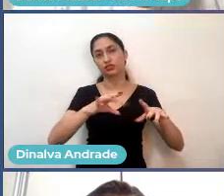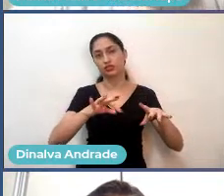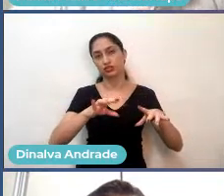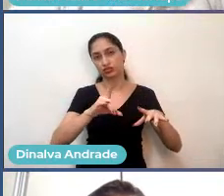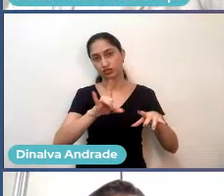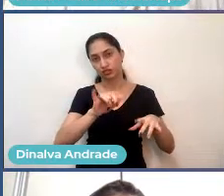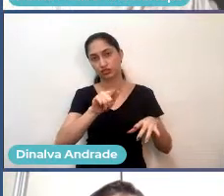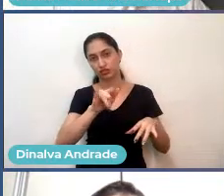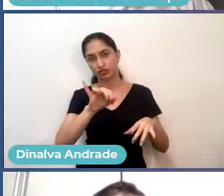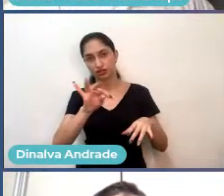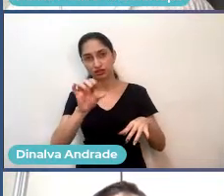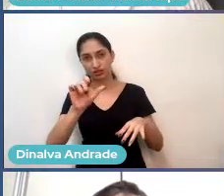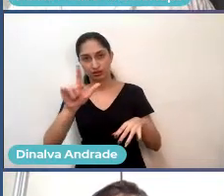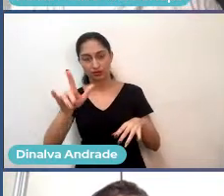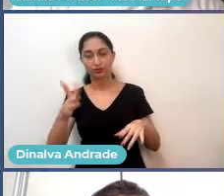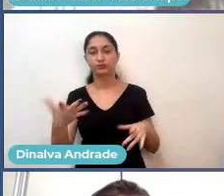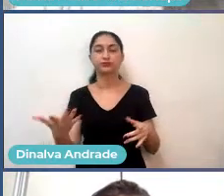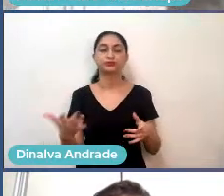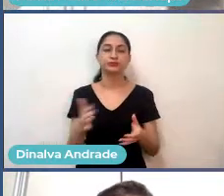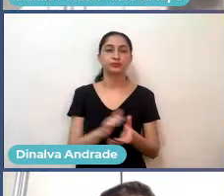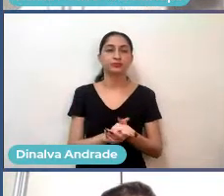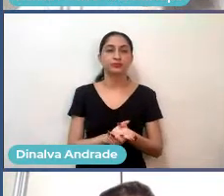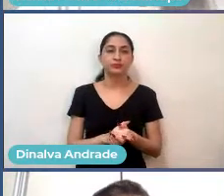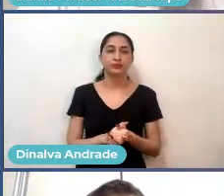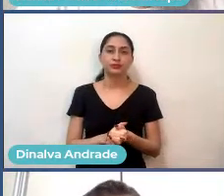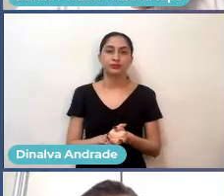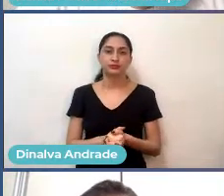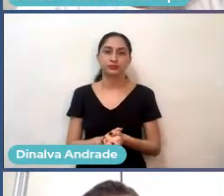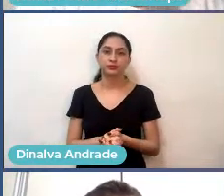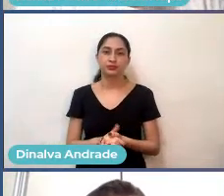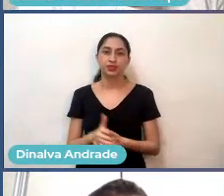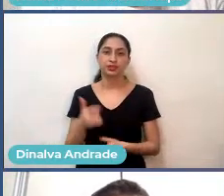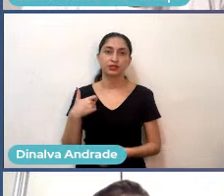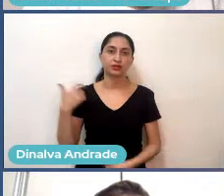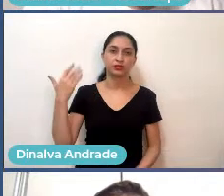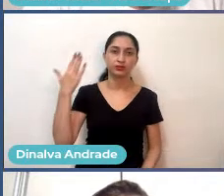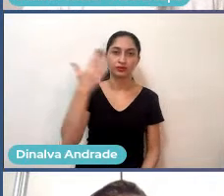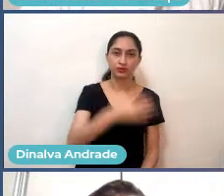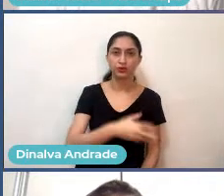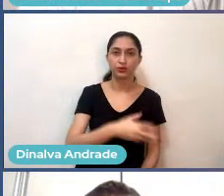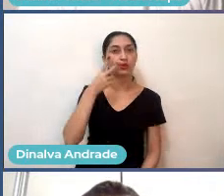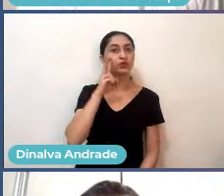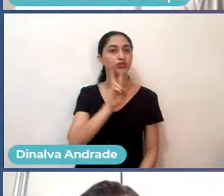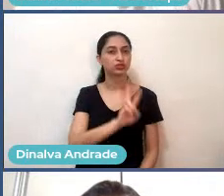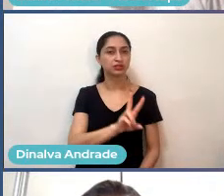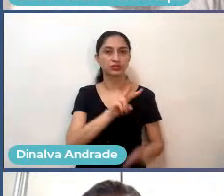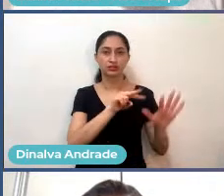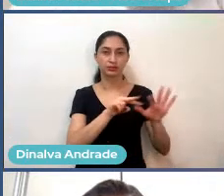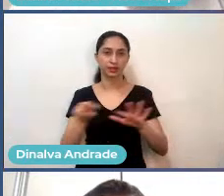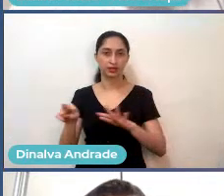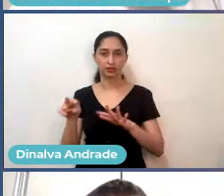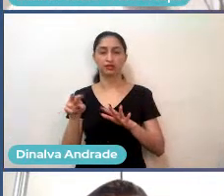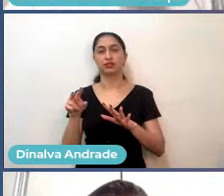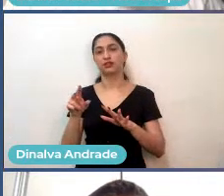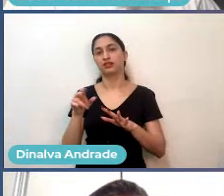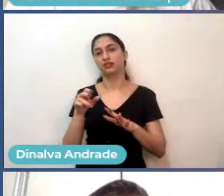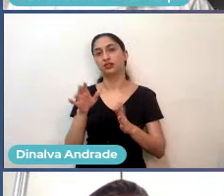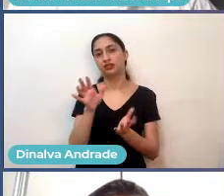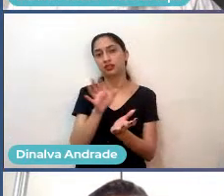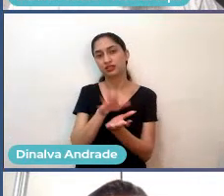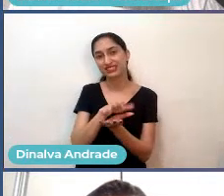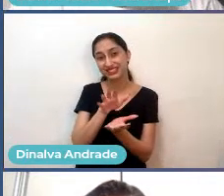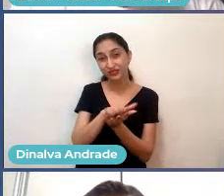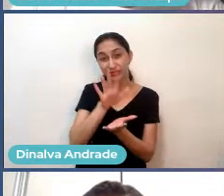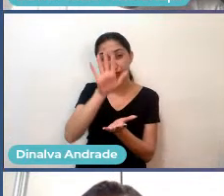como presidente agora, também é lá. Então, eu vou em Recife uma, duas vezes por semana, faço algumas reuniões, fiz algumas coisas, mas a